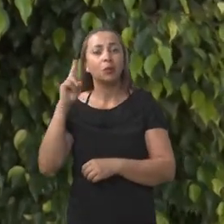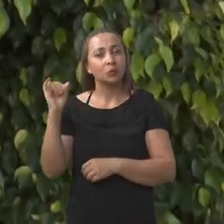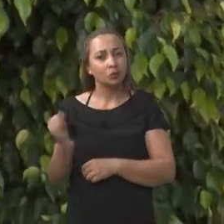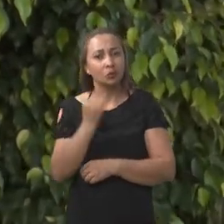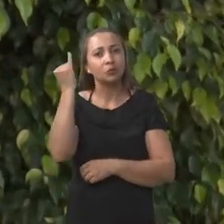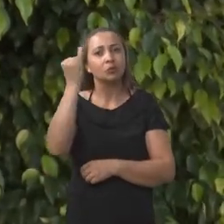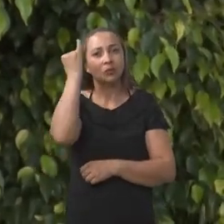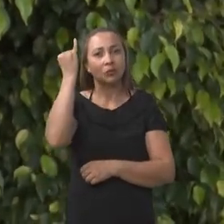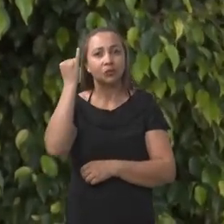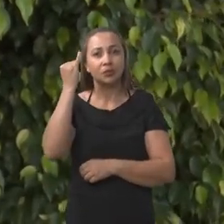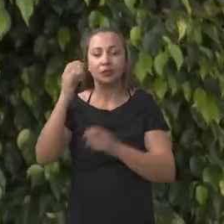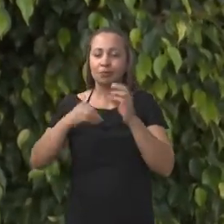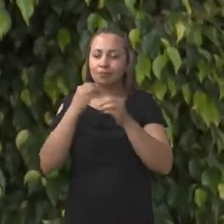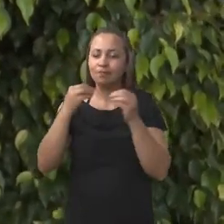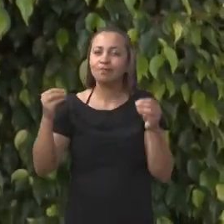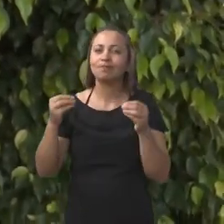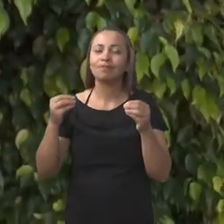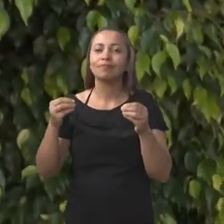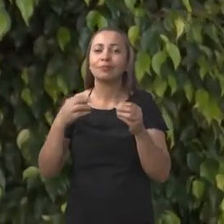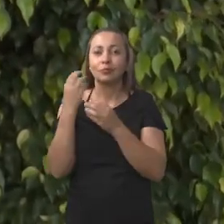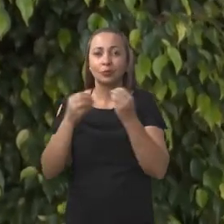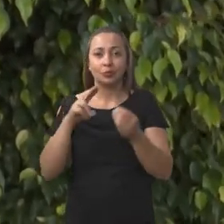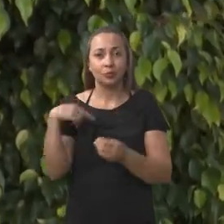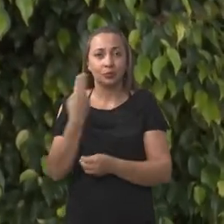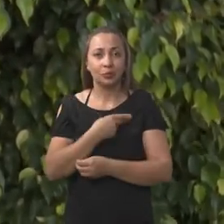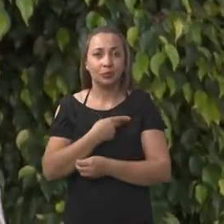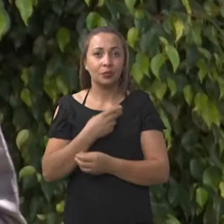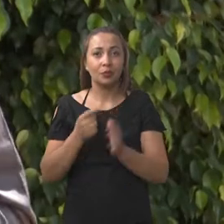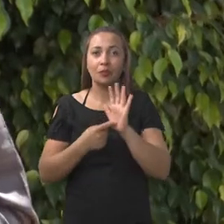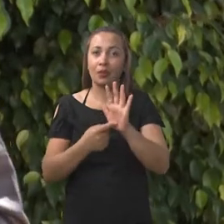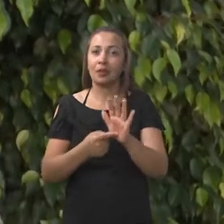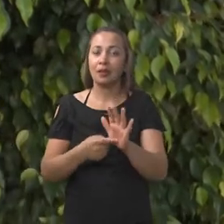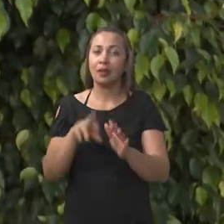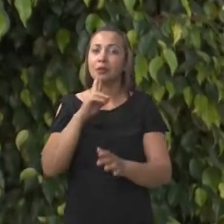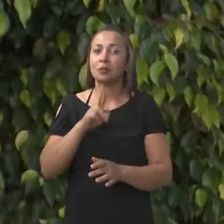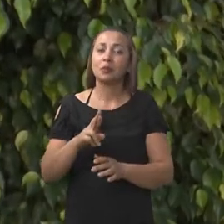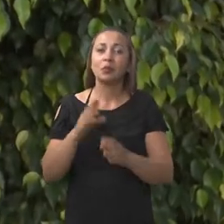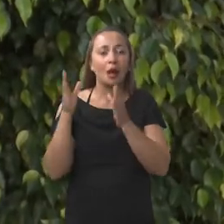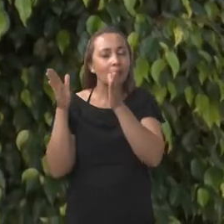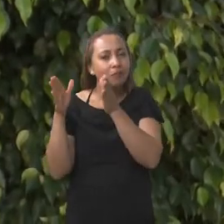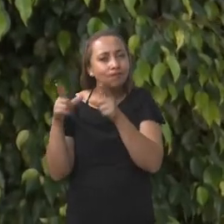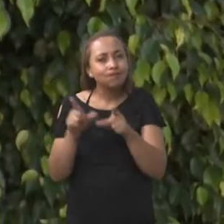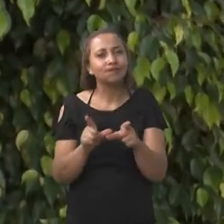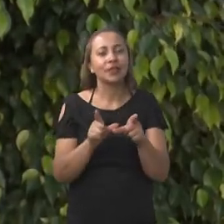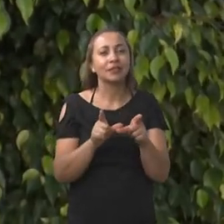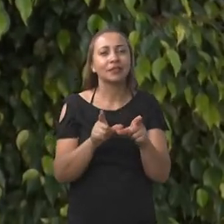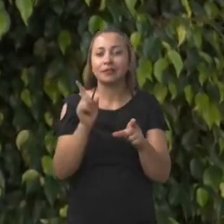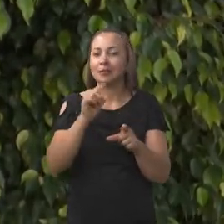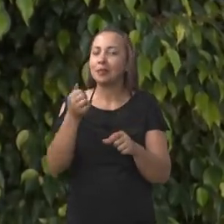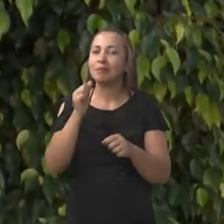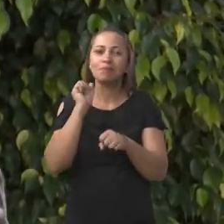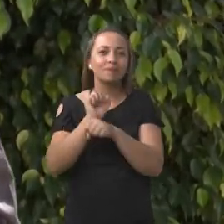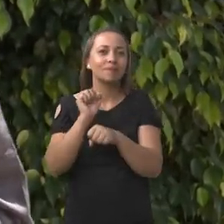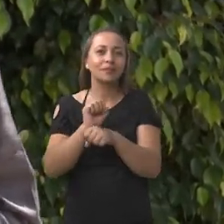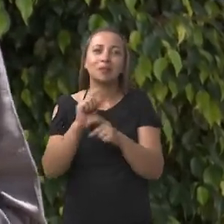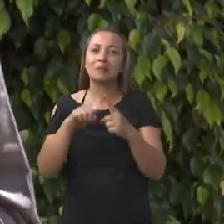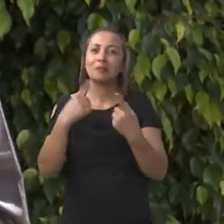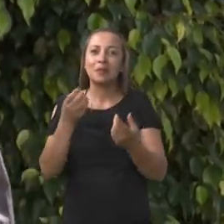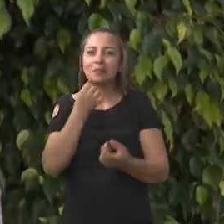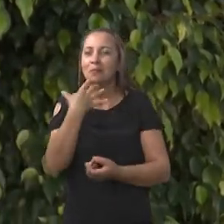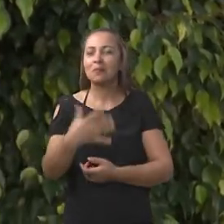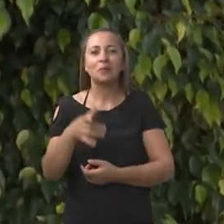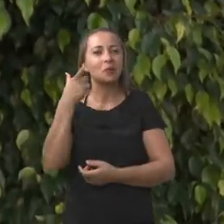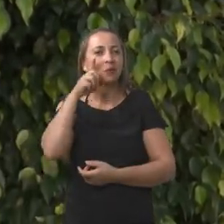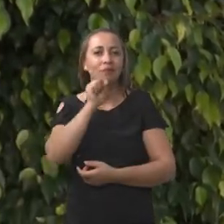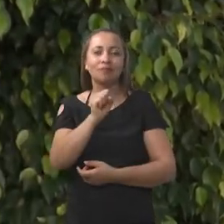Então, é muito importante esses prêmios, como você disse, né, como nós apresentamos resultados parciais, era algo que a gente ainda não esperava. Mas,